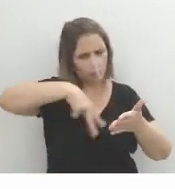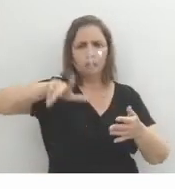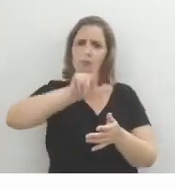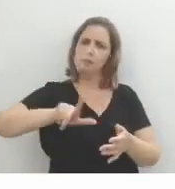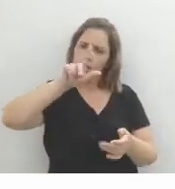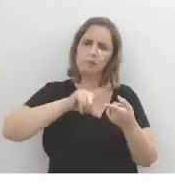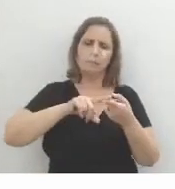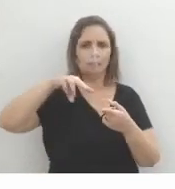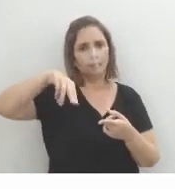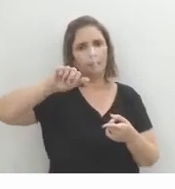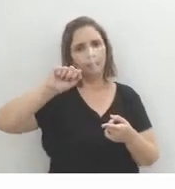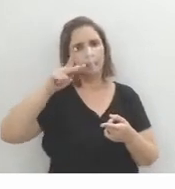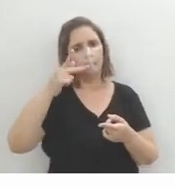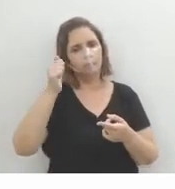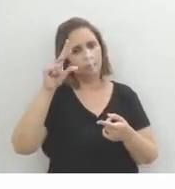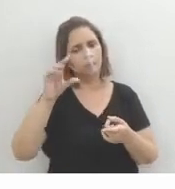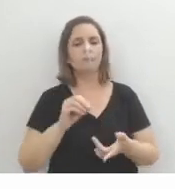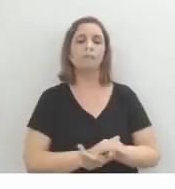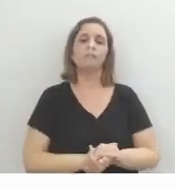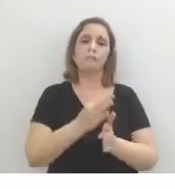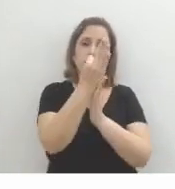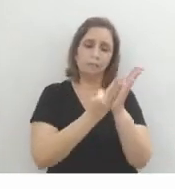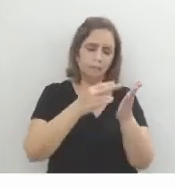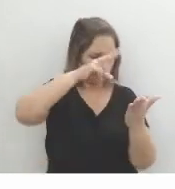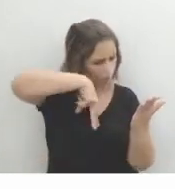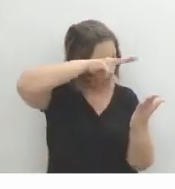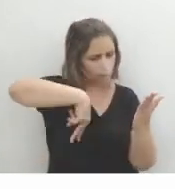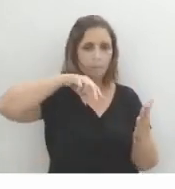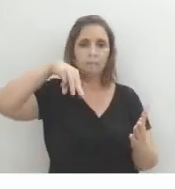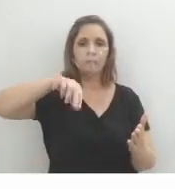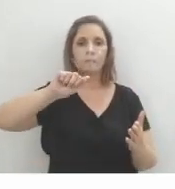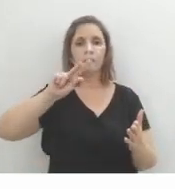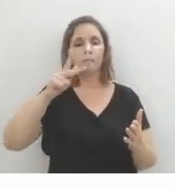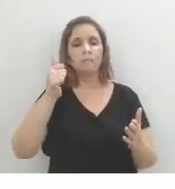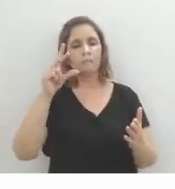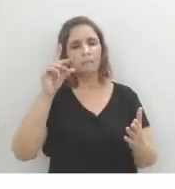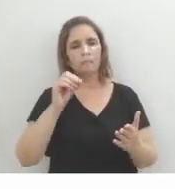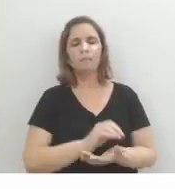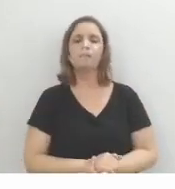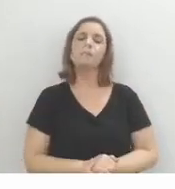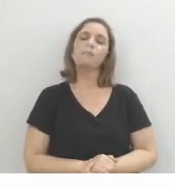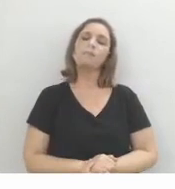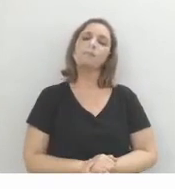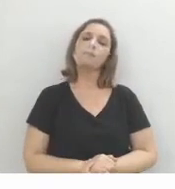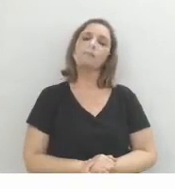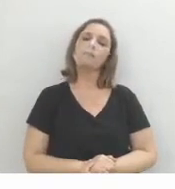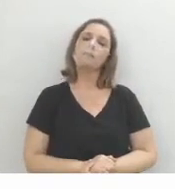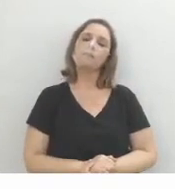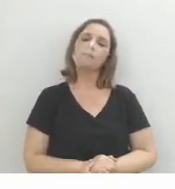Machado de Assis, e um dos textos que eu li, é que Machado de Assis, um